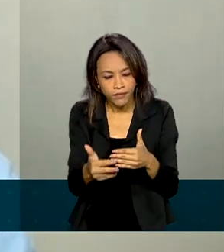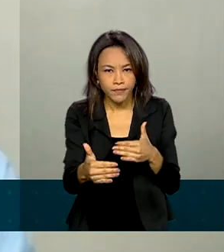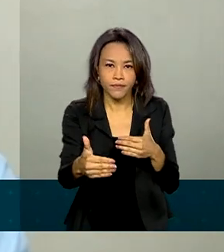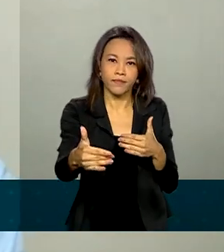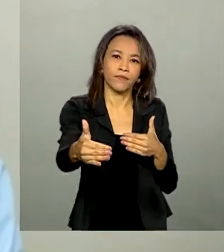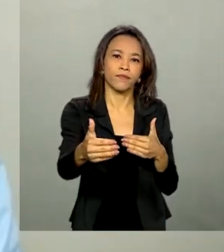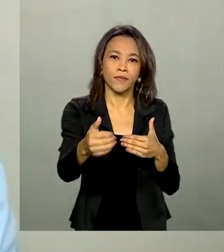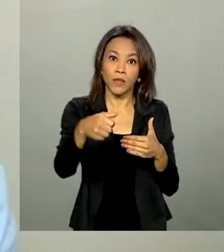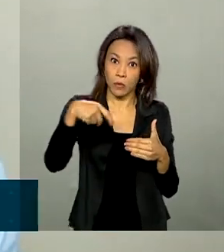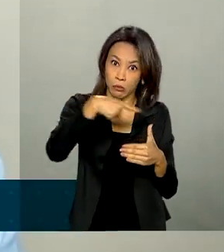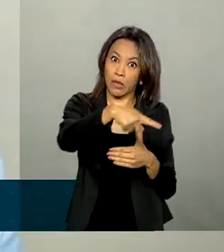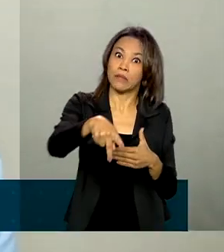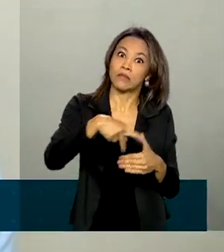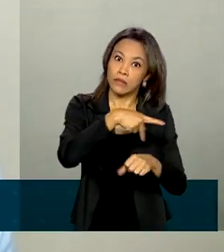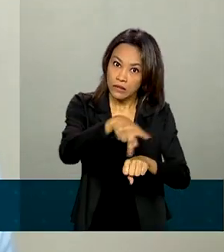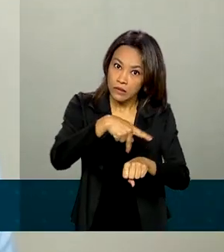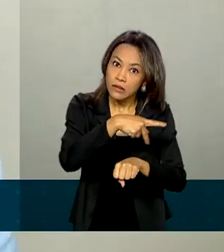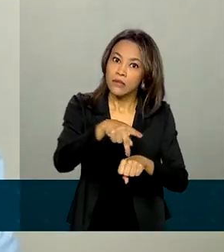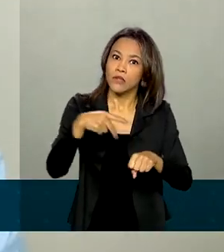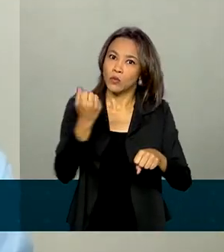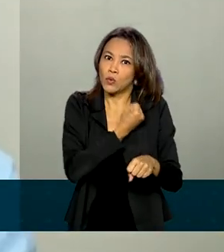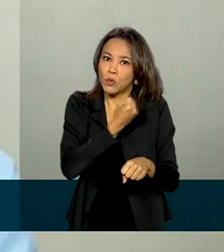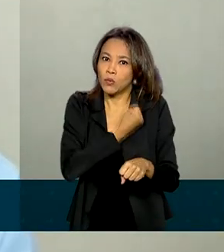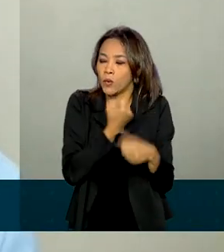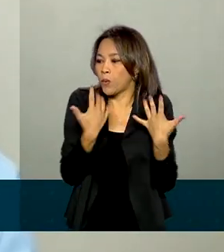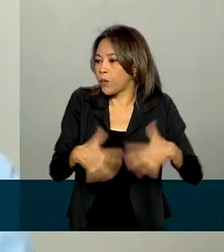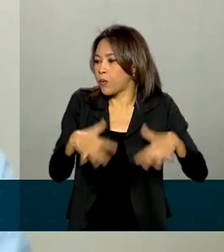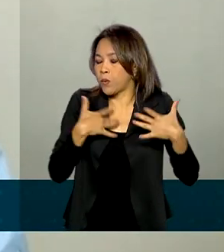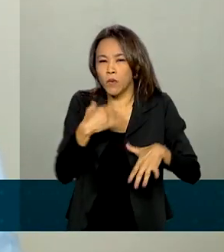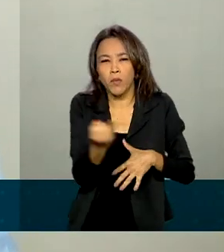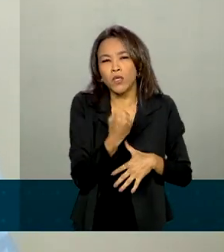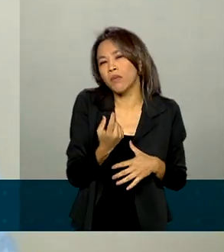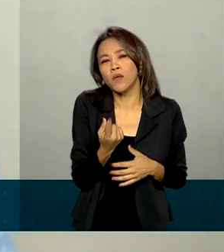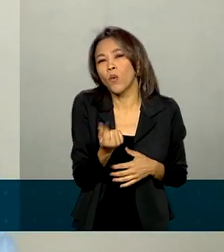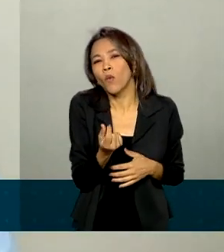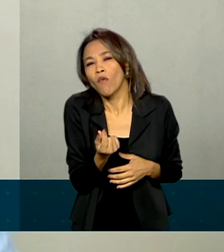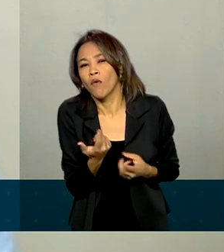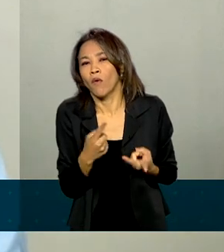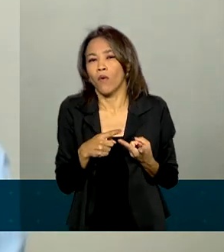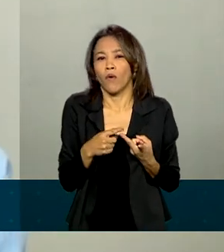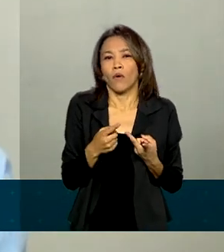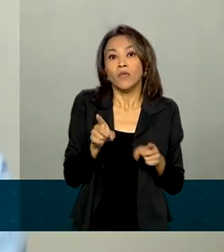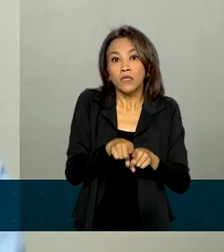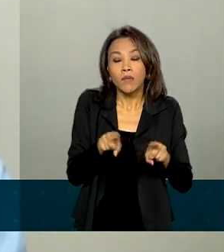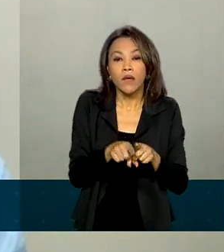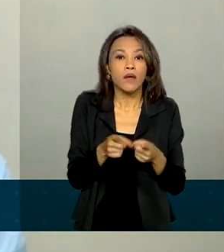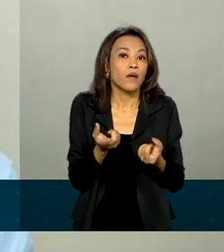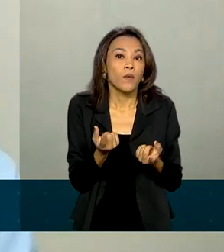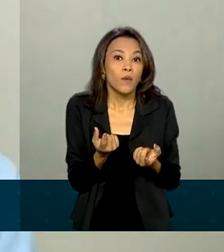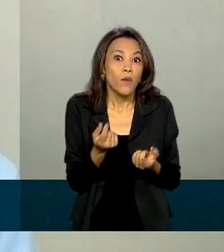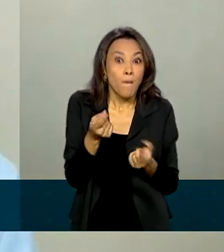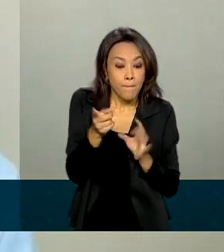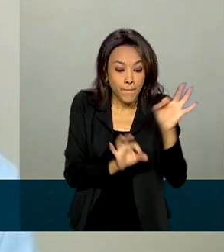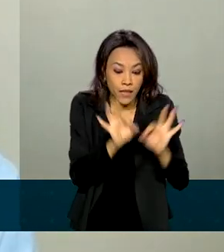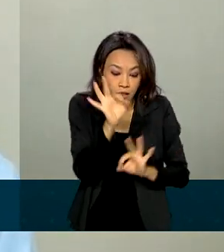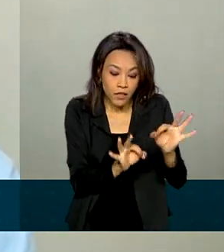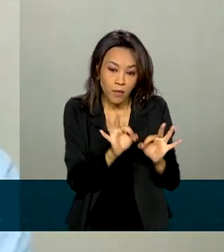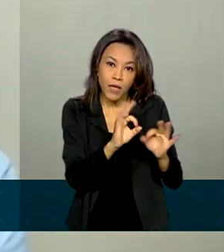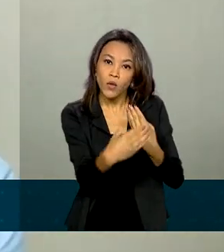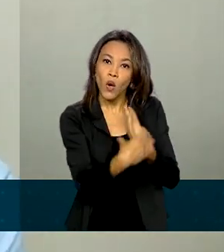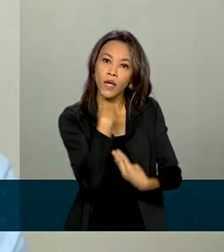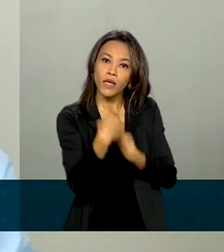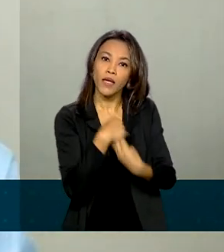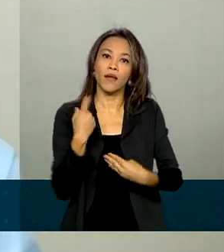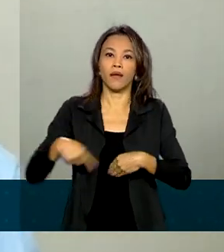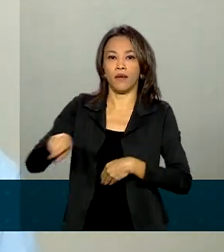do país, que são números bastante importantes para a definição de preços e definição do direcionamento e até do planejamento das empresas